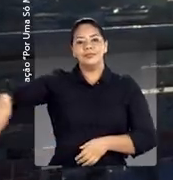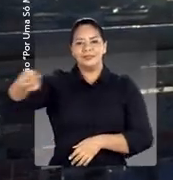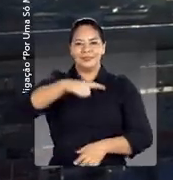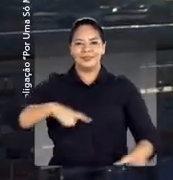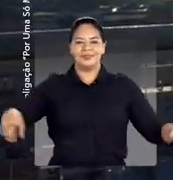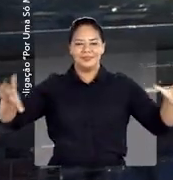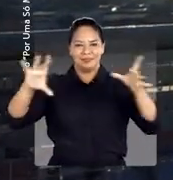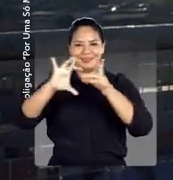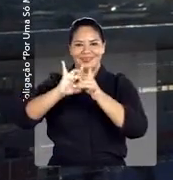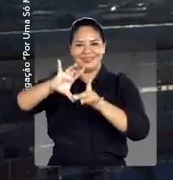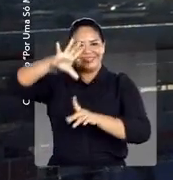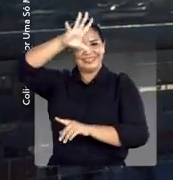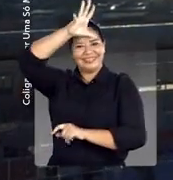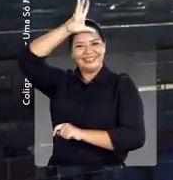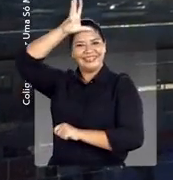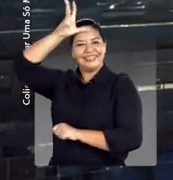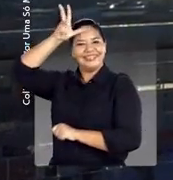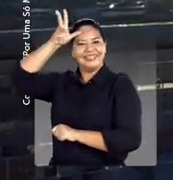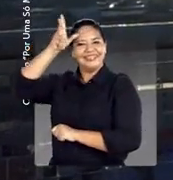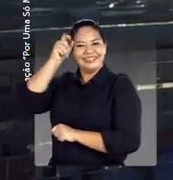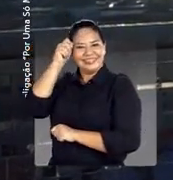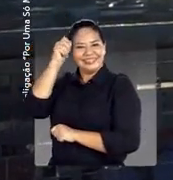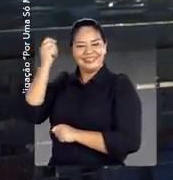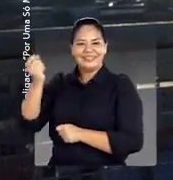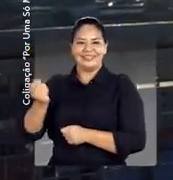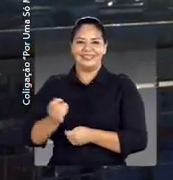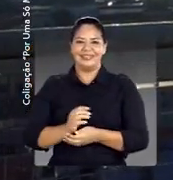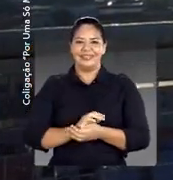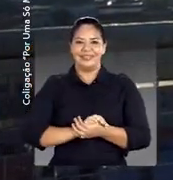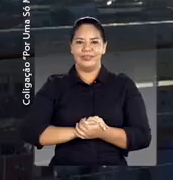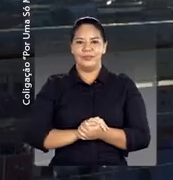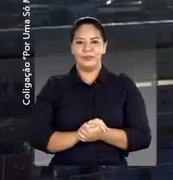Somos uma só Manaus